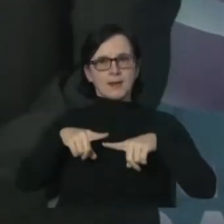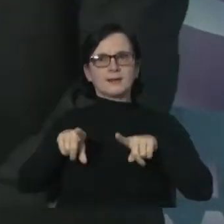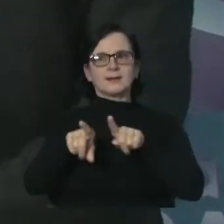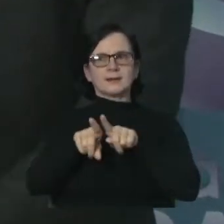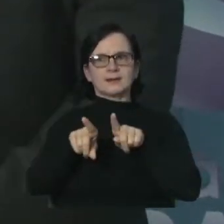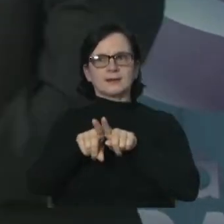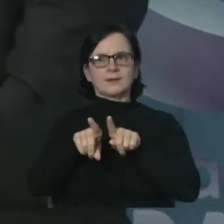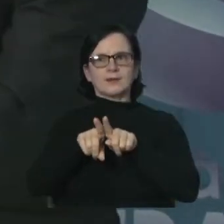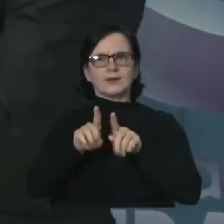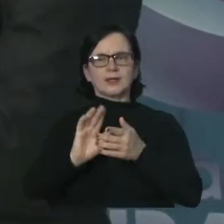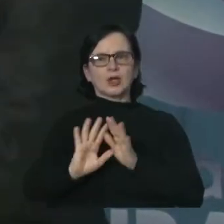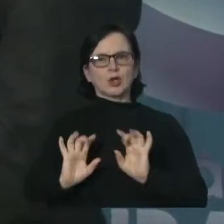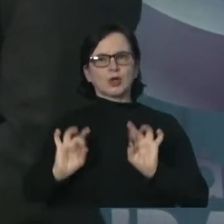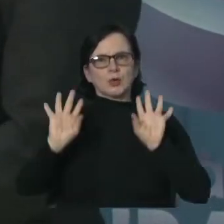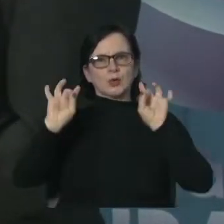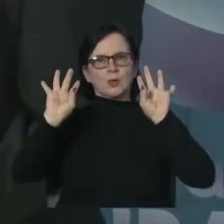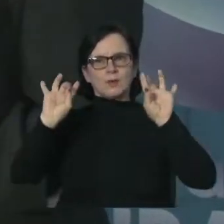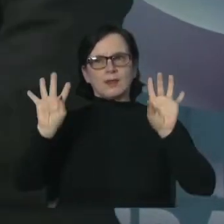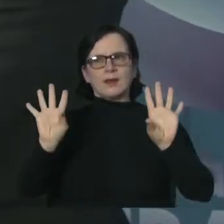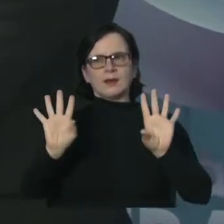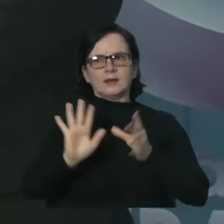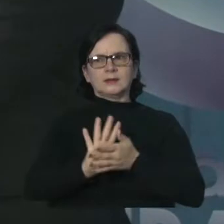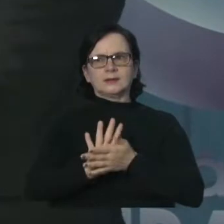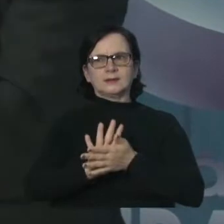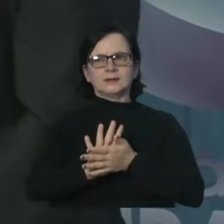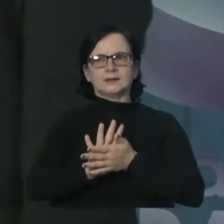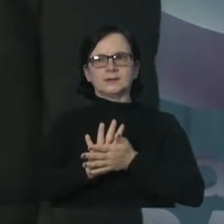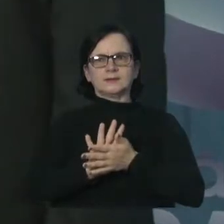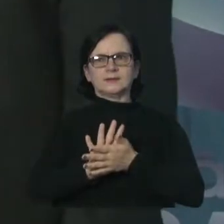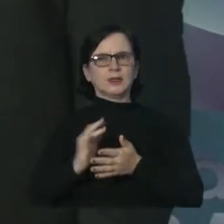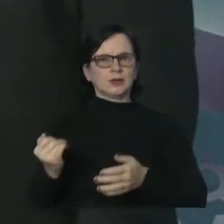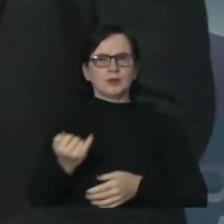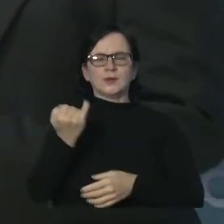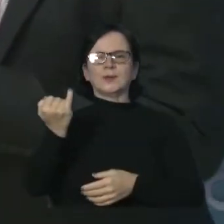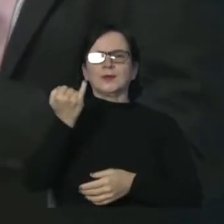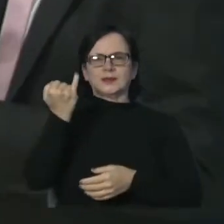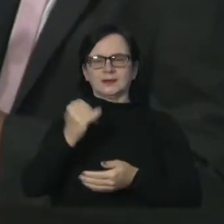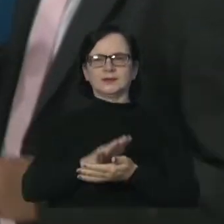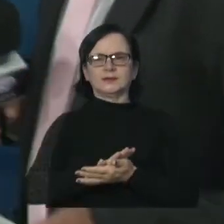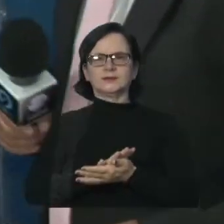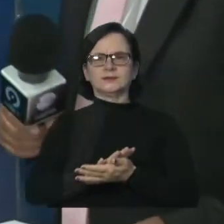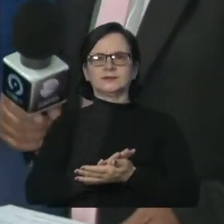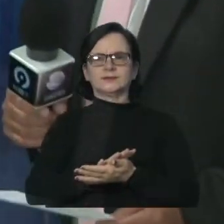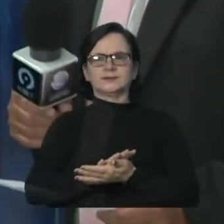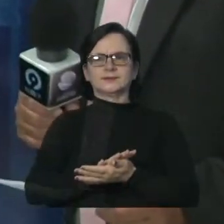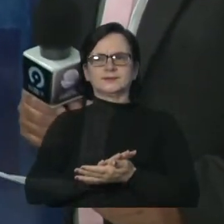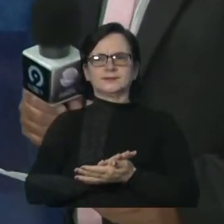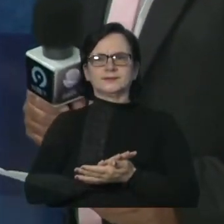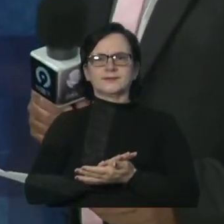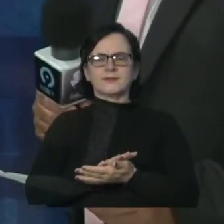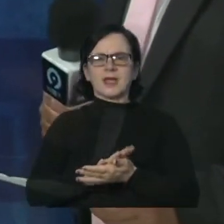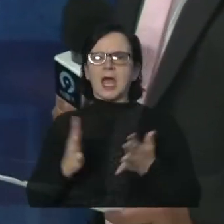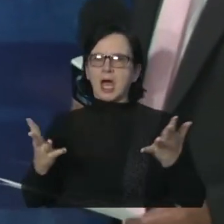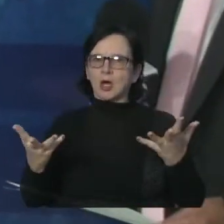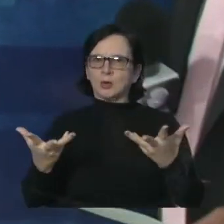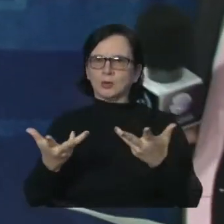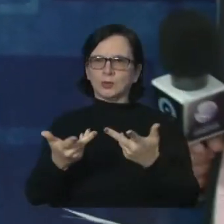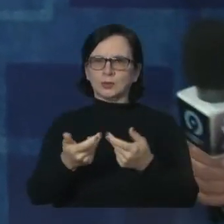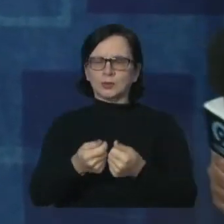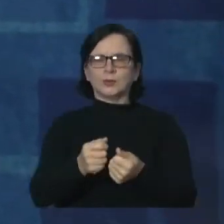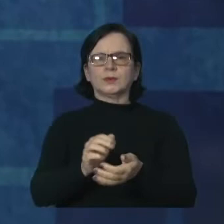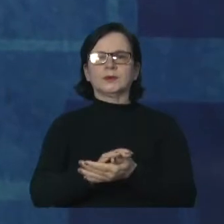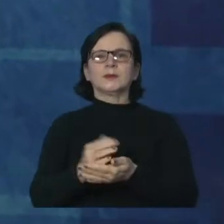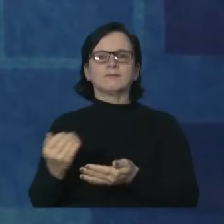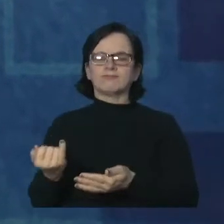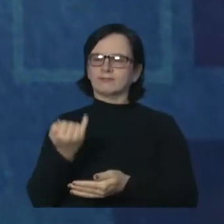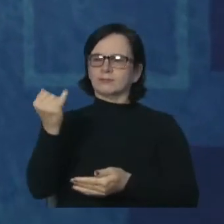prestar a homenagem que, repito, é extremamente importante, né, vereador? Mais uma vez, atores principais de tudo